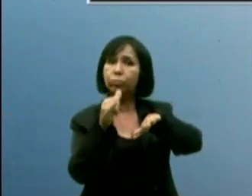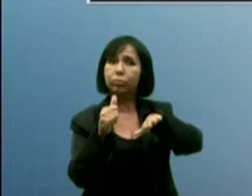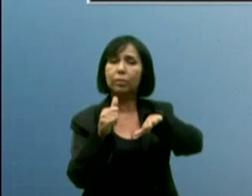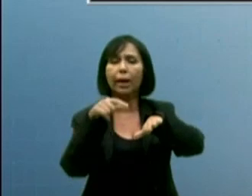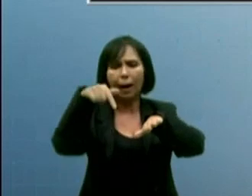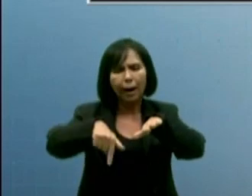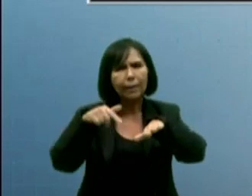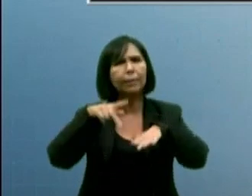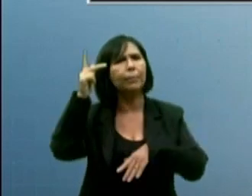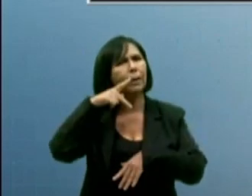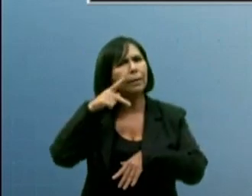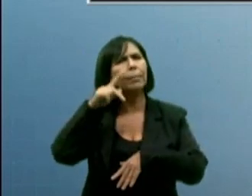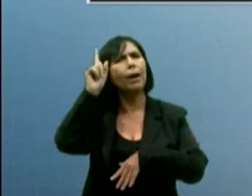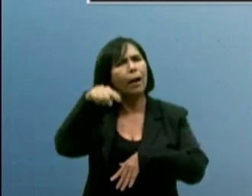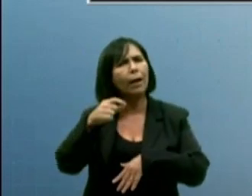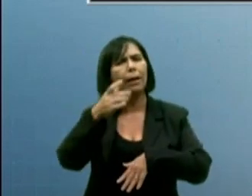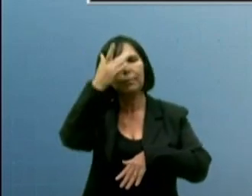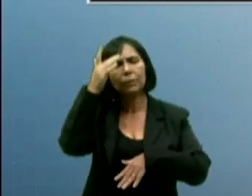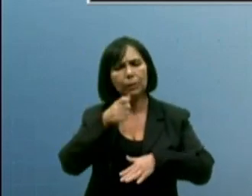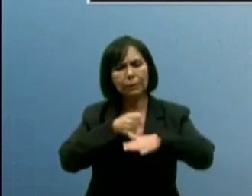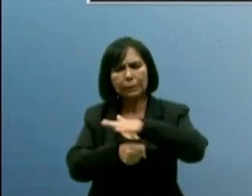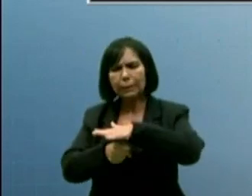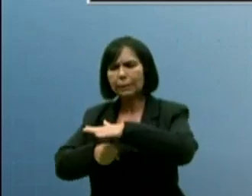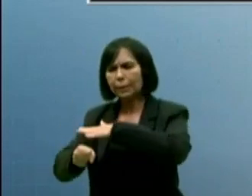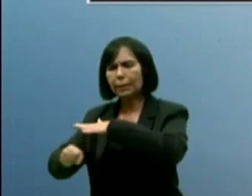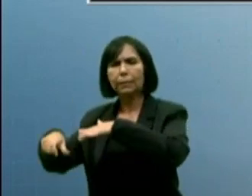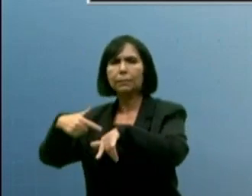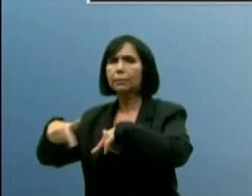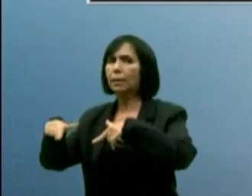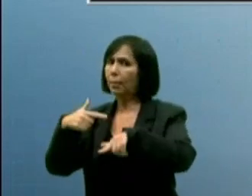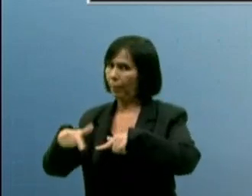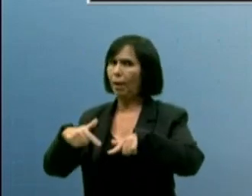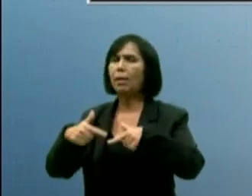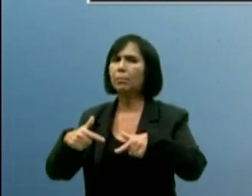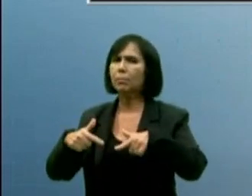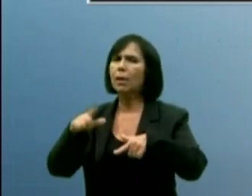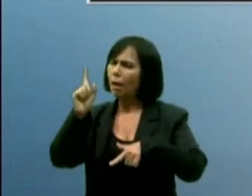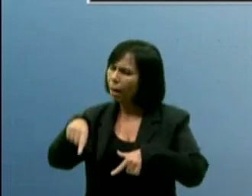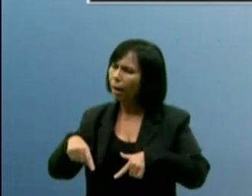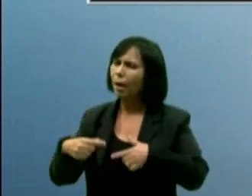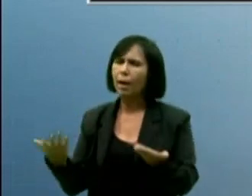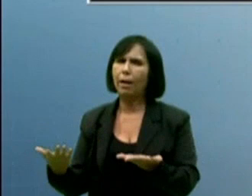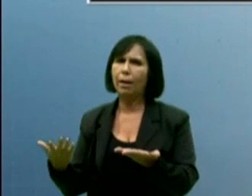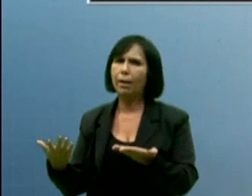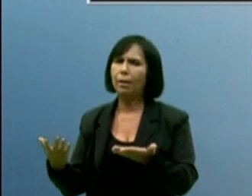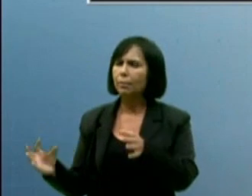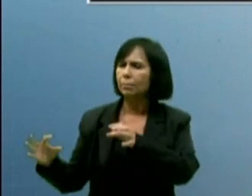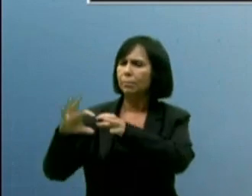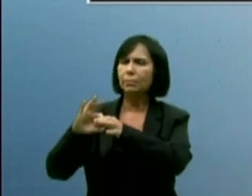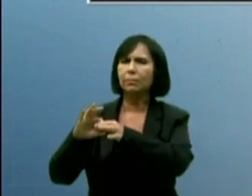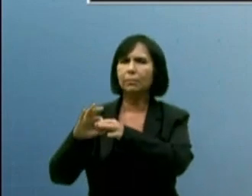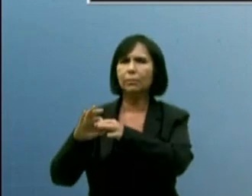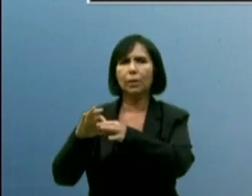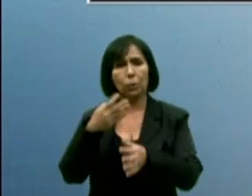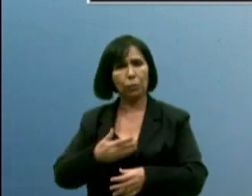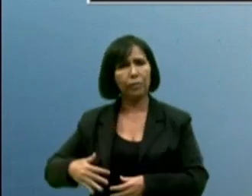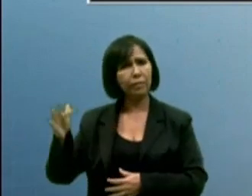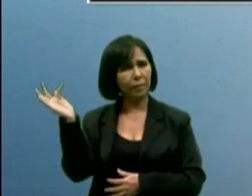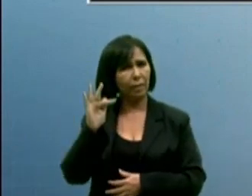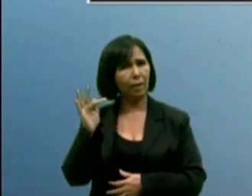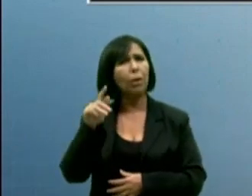gerar esse emprego e esse número que nós passamos, que é dado do Cajé do Governo Federal. Basta entrar no site e pegar os dados.